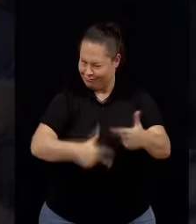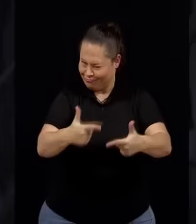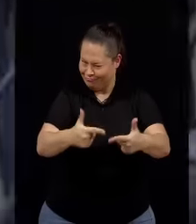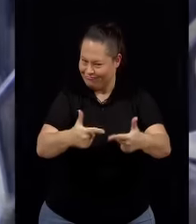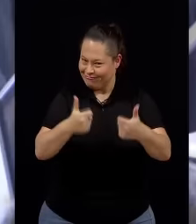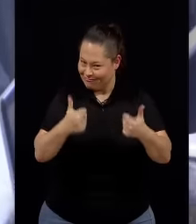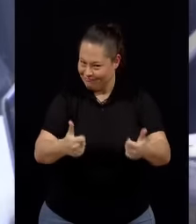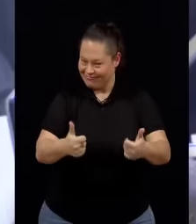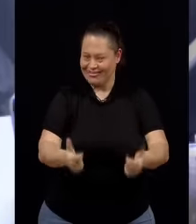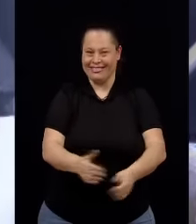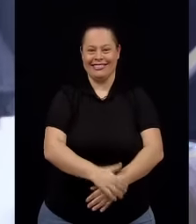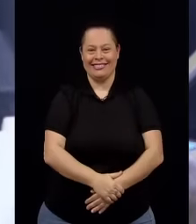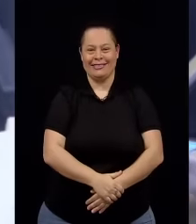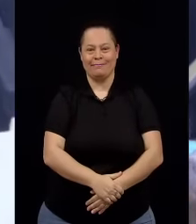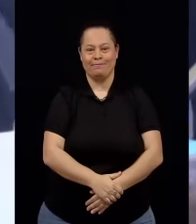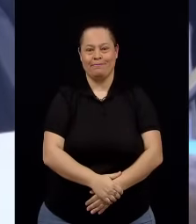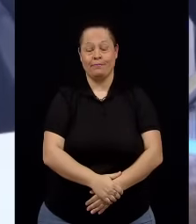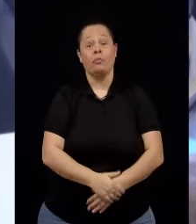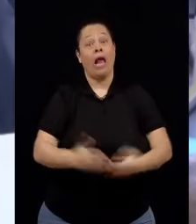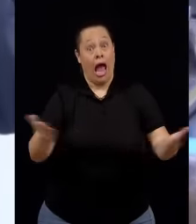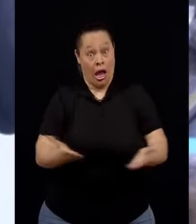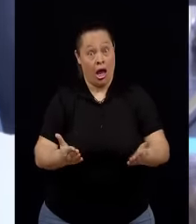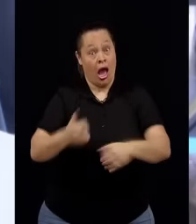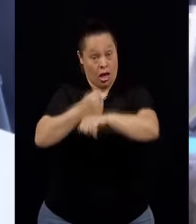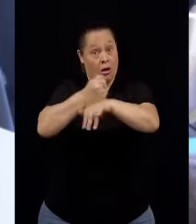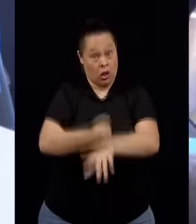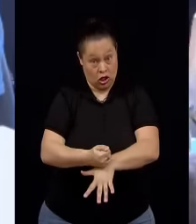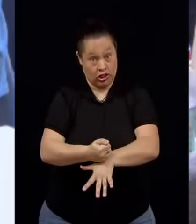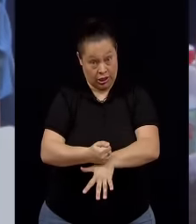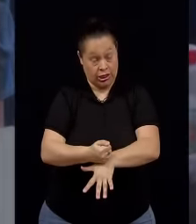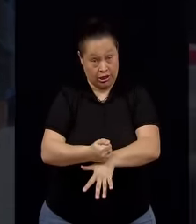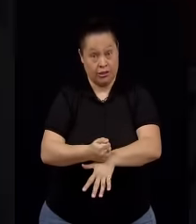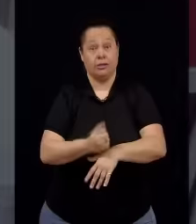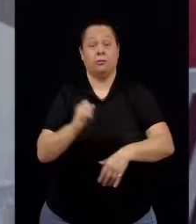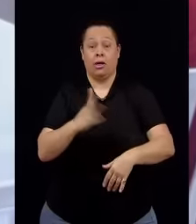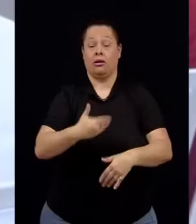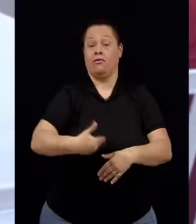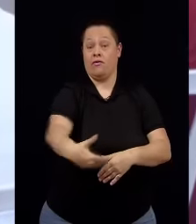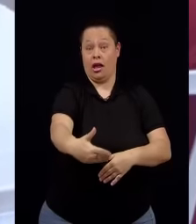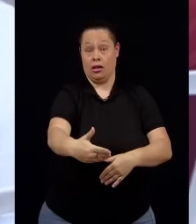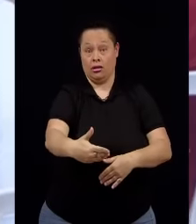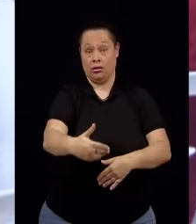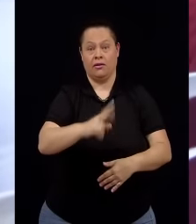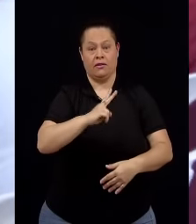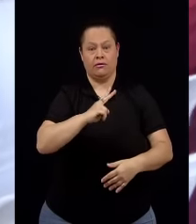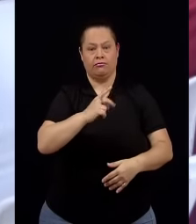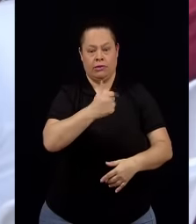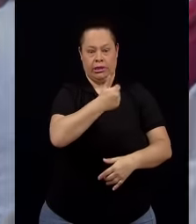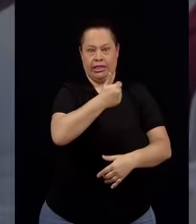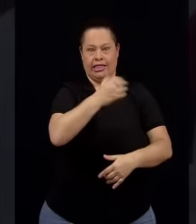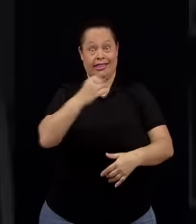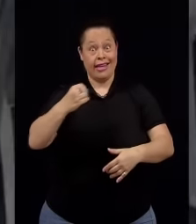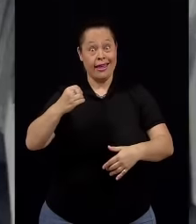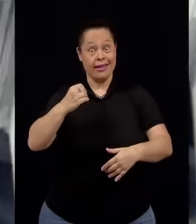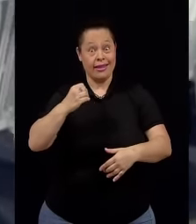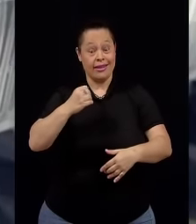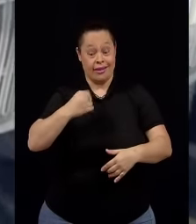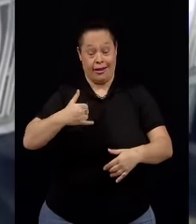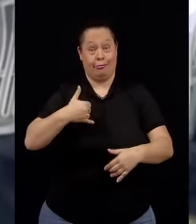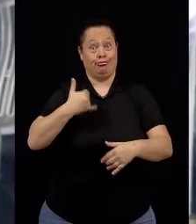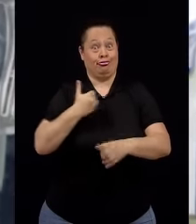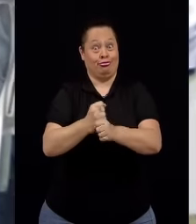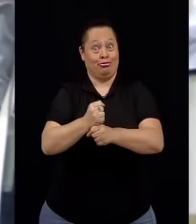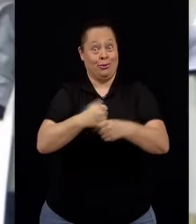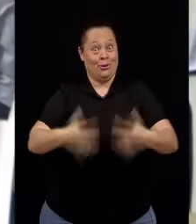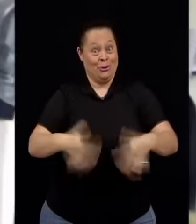A Arquidiocese de Belo Horizonte, rumo ao seu primeiro centenário, busca constantemente realizar essa experiência